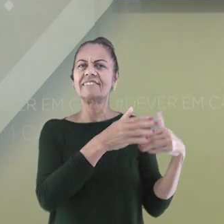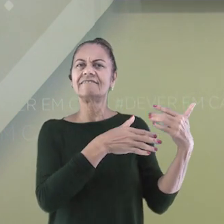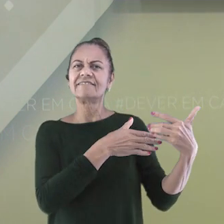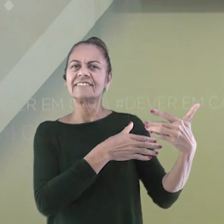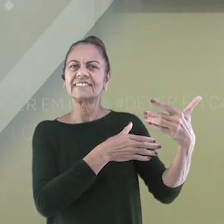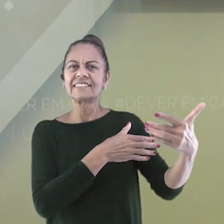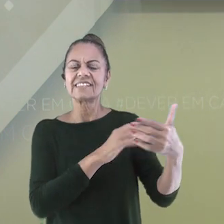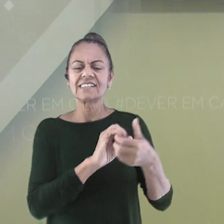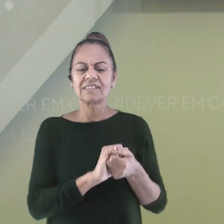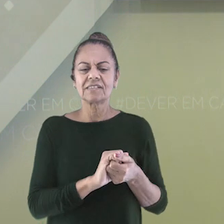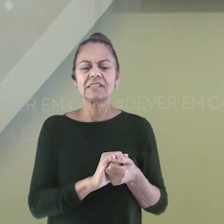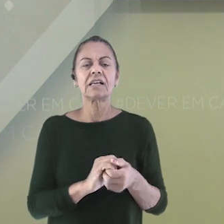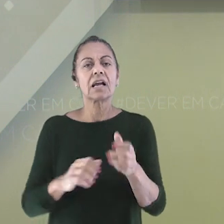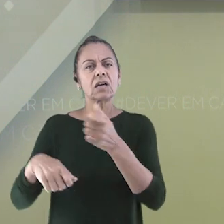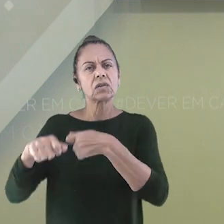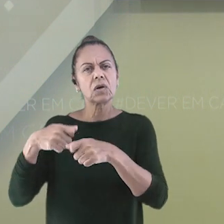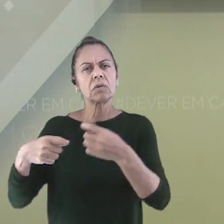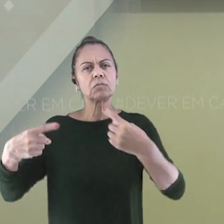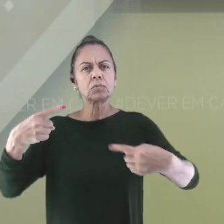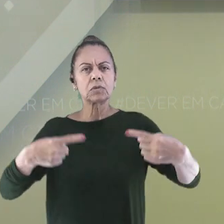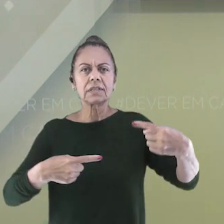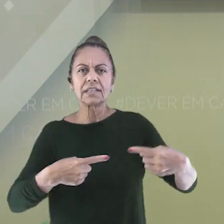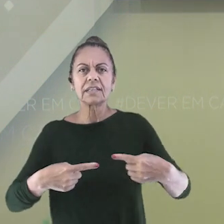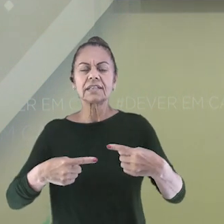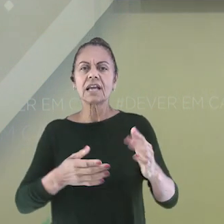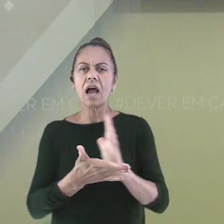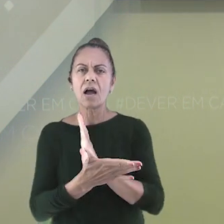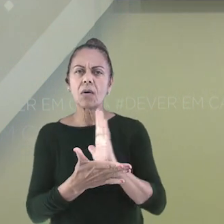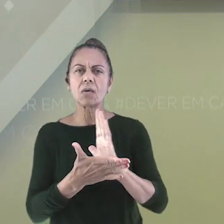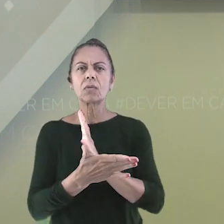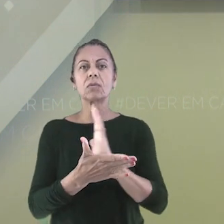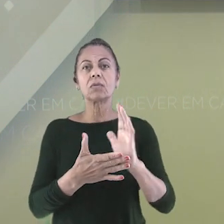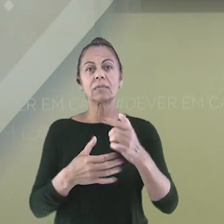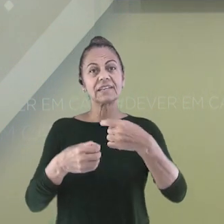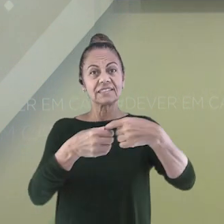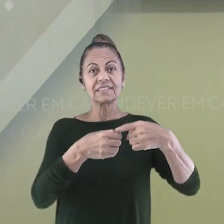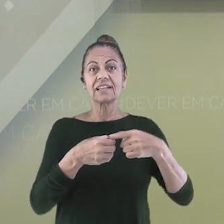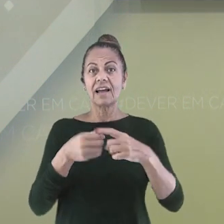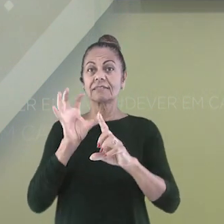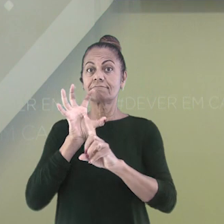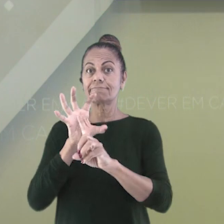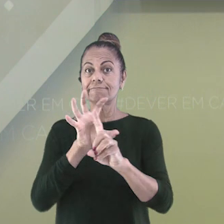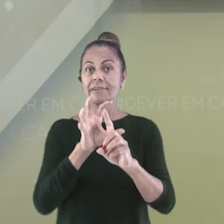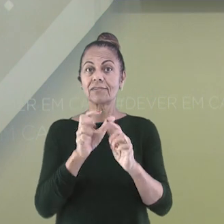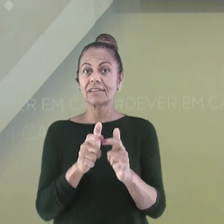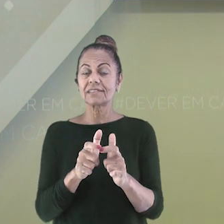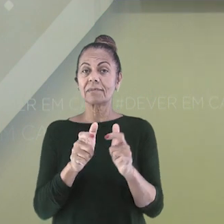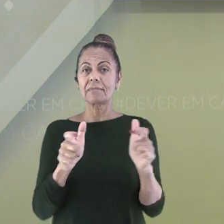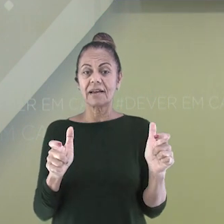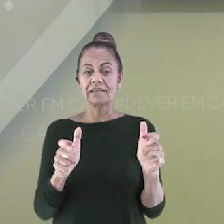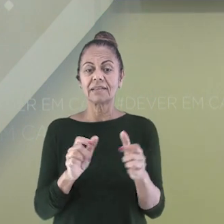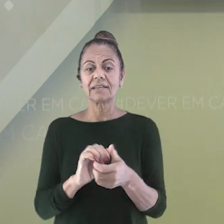econômicas e políticas que tornaram algumas cidades mais influentes. Há regiões que contam com